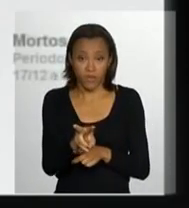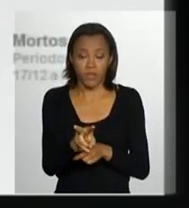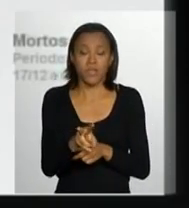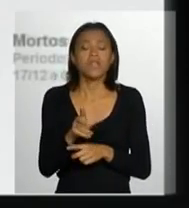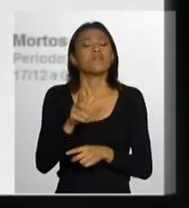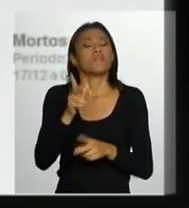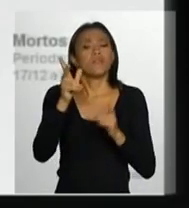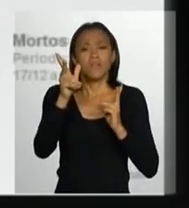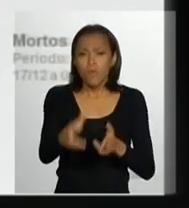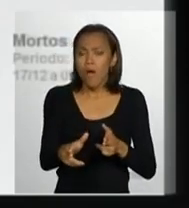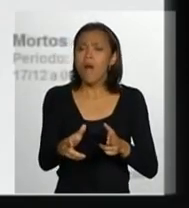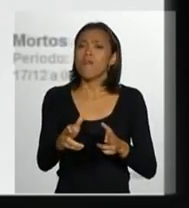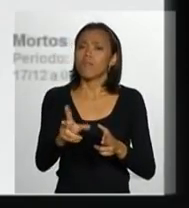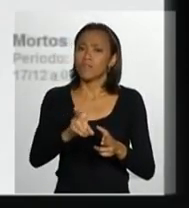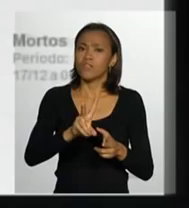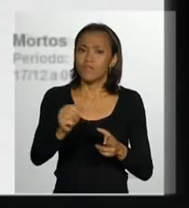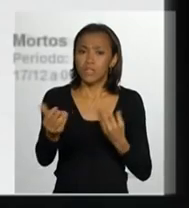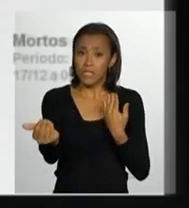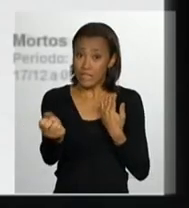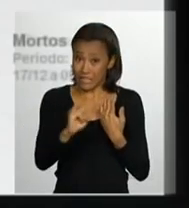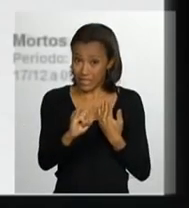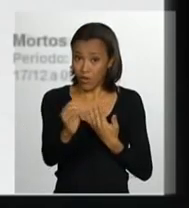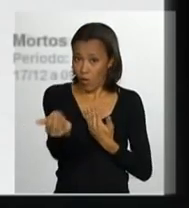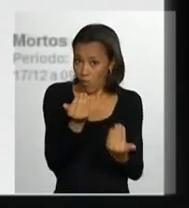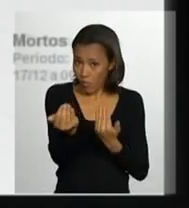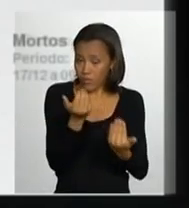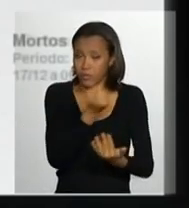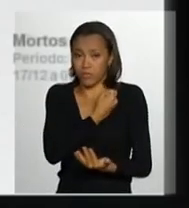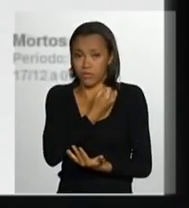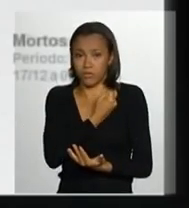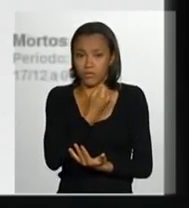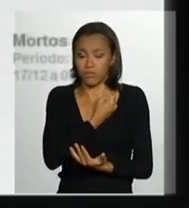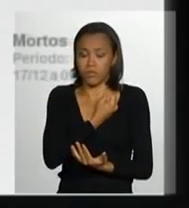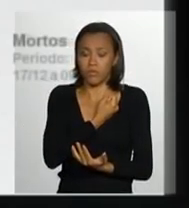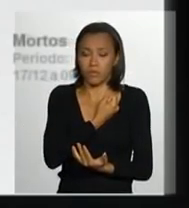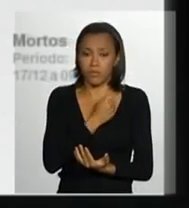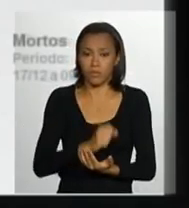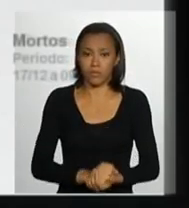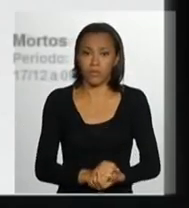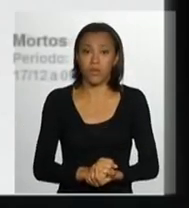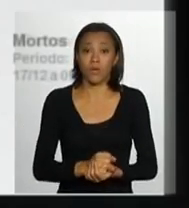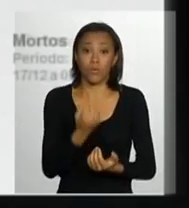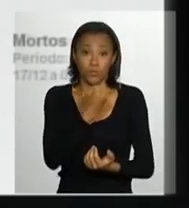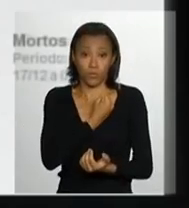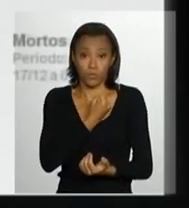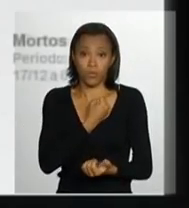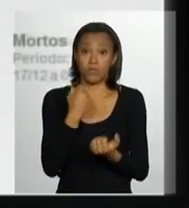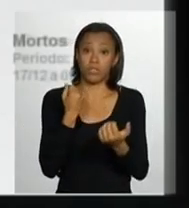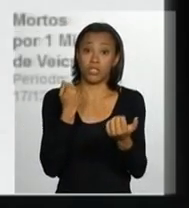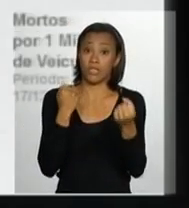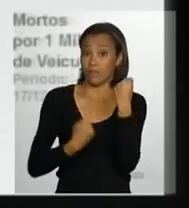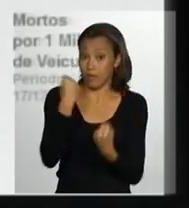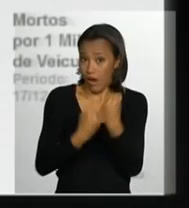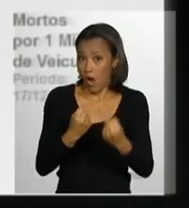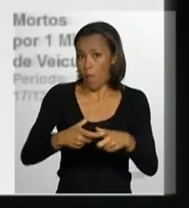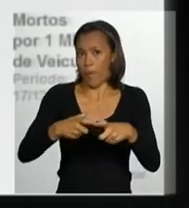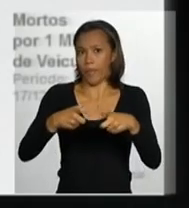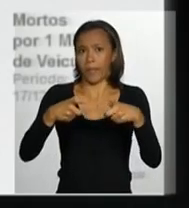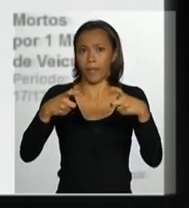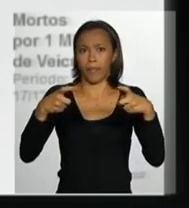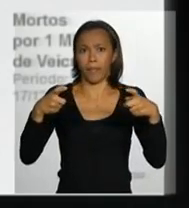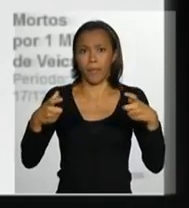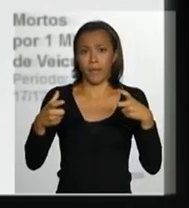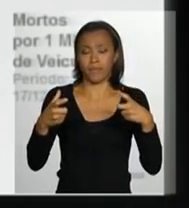vemos a mesma tendência quando comparamos esses números com a frota. Vejam,